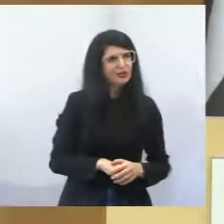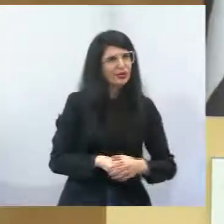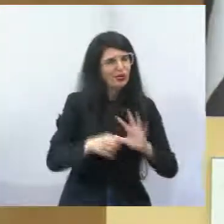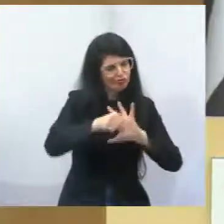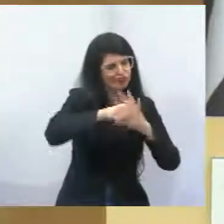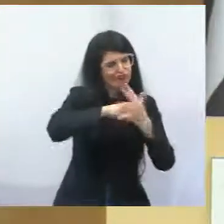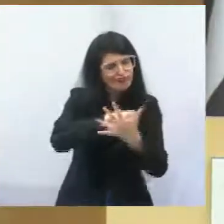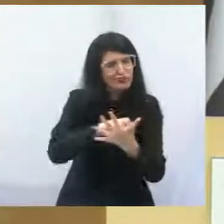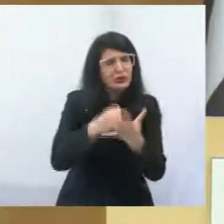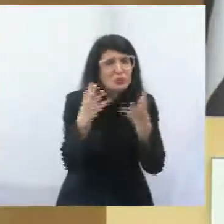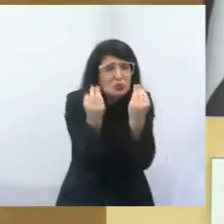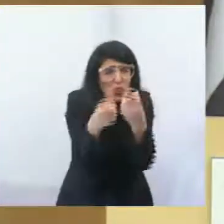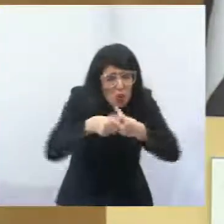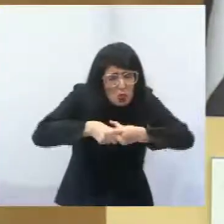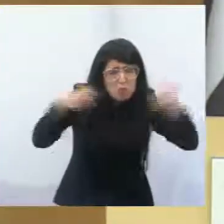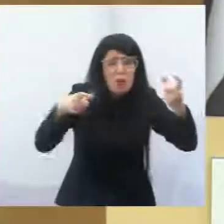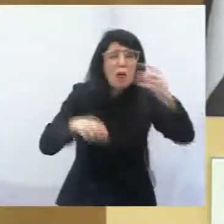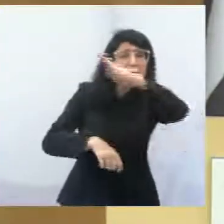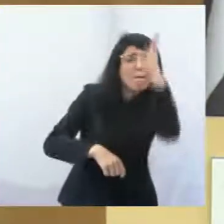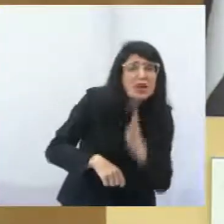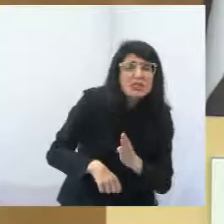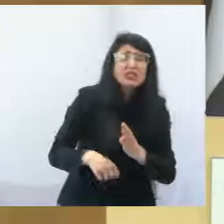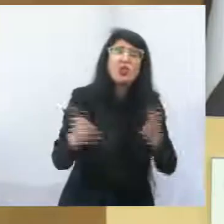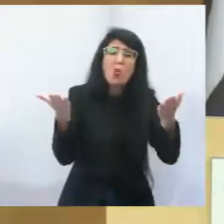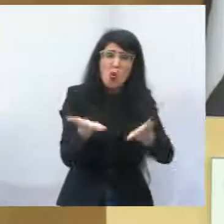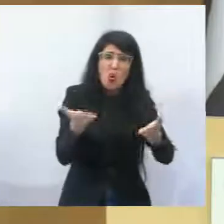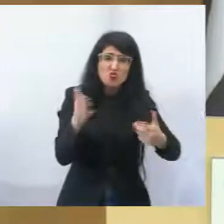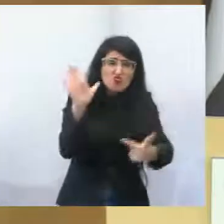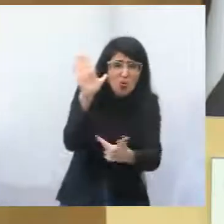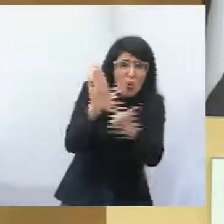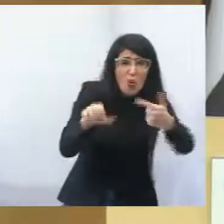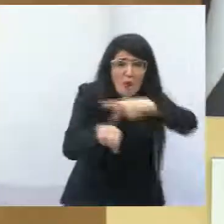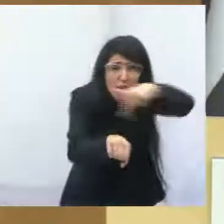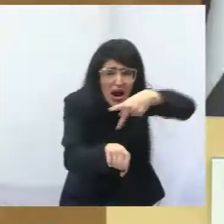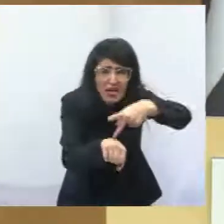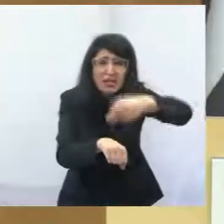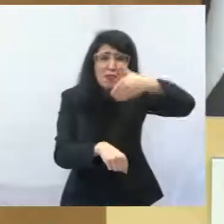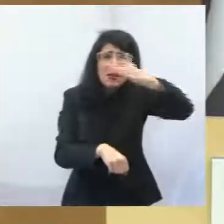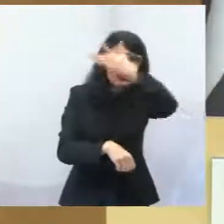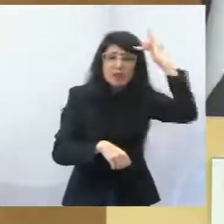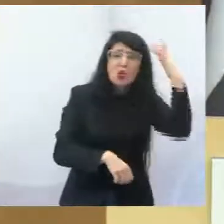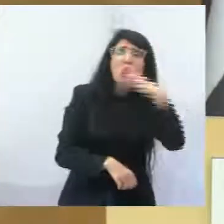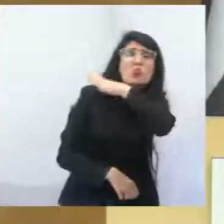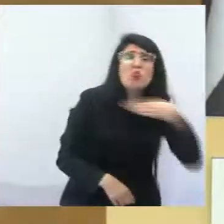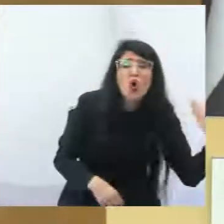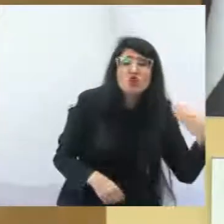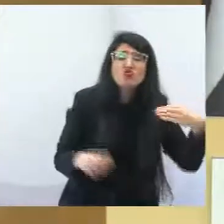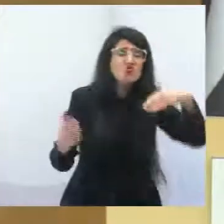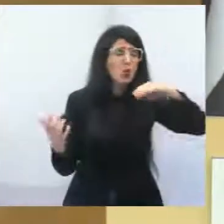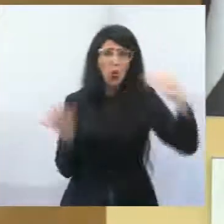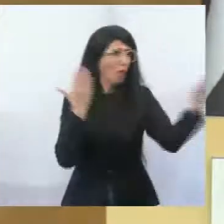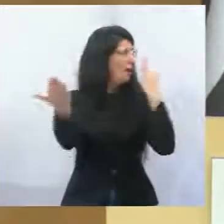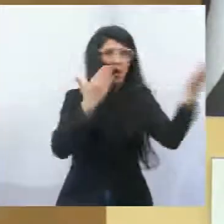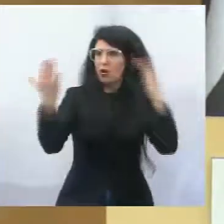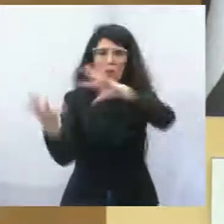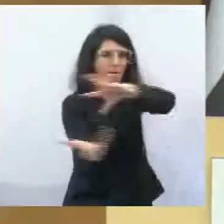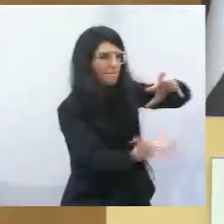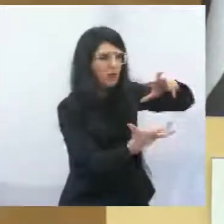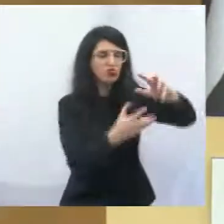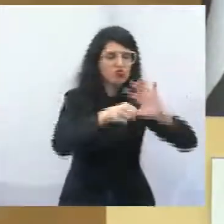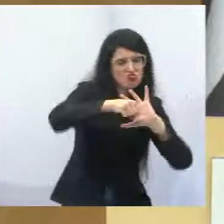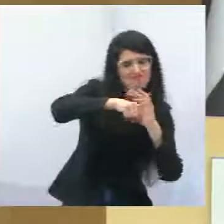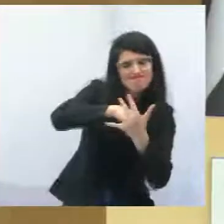apresentados. O Brasil hoje é o segundo país que mais tem mortes no mundo do coronavírus. Essa é uma